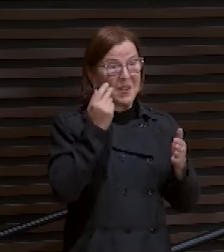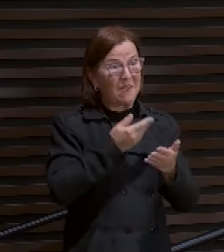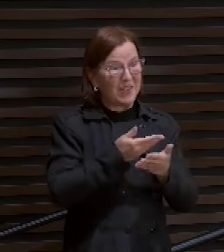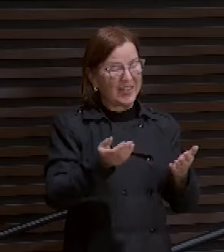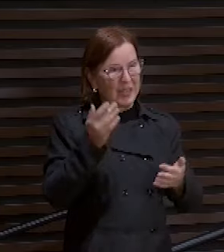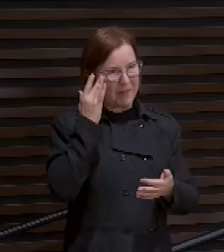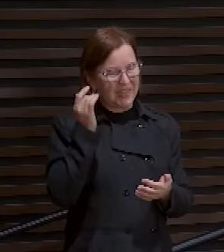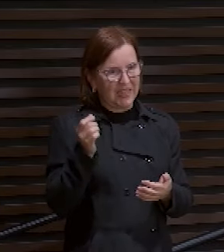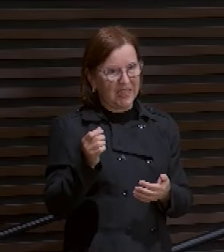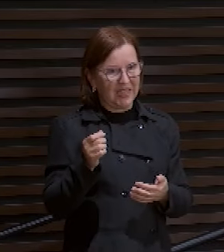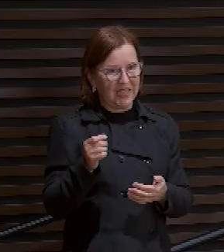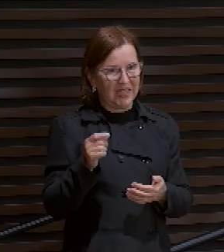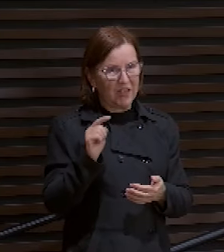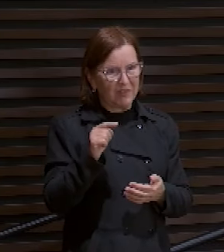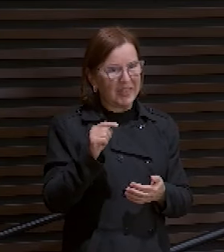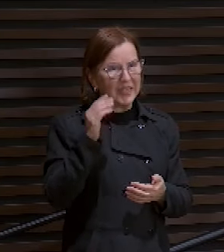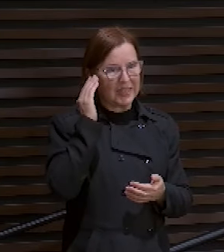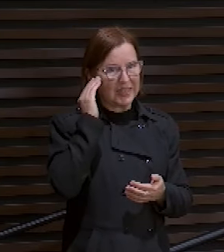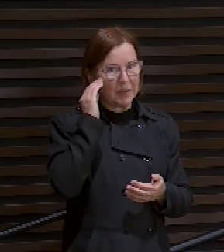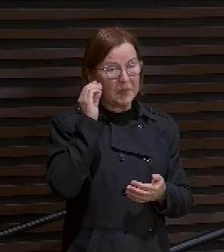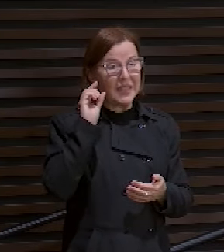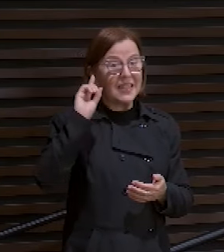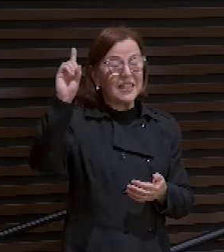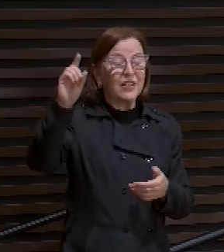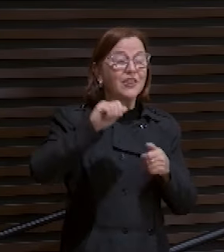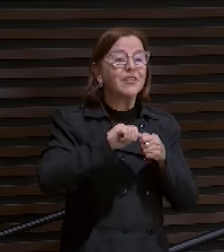Será que Deus não sabe o número da tua conta, não?